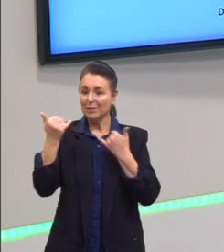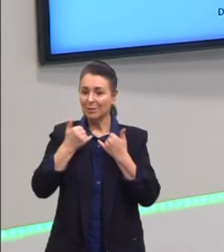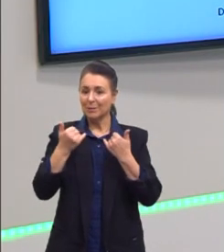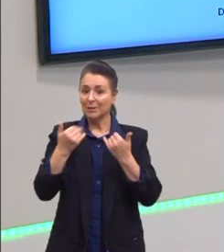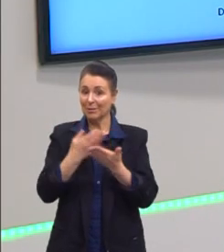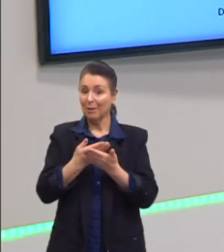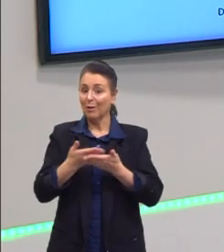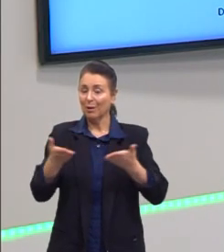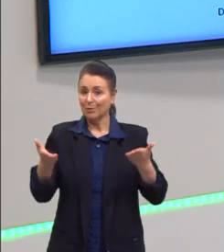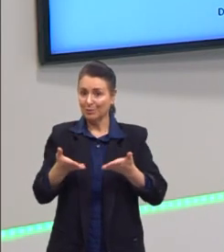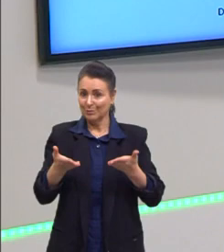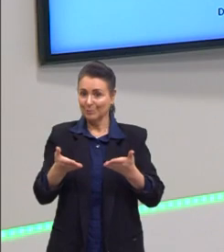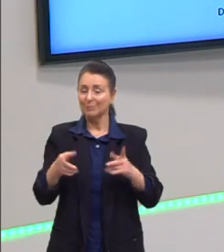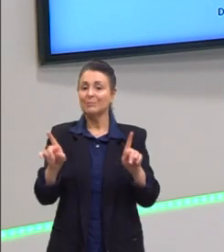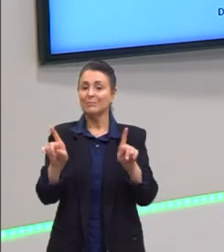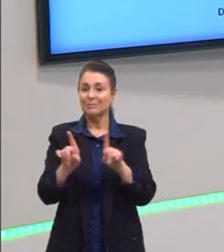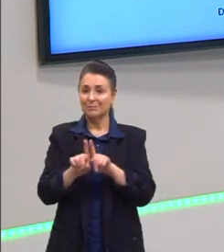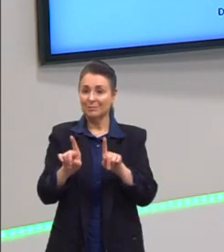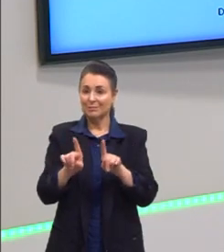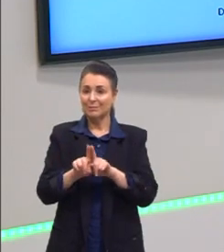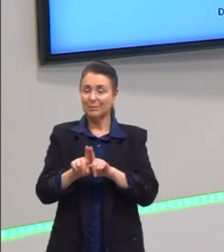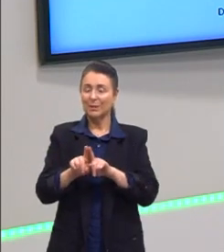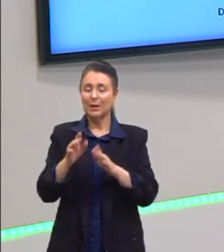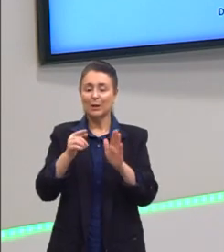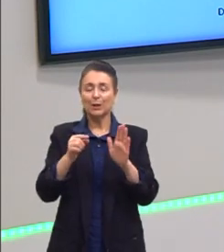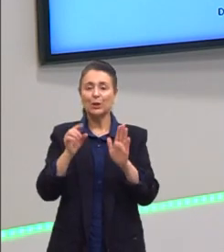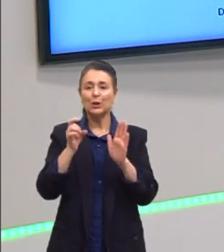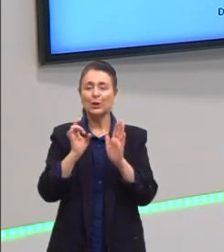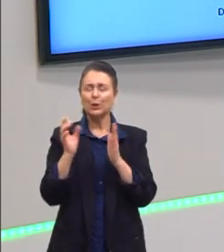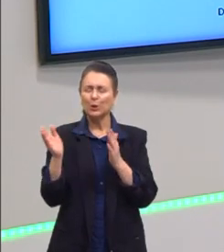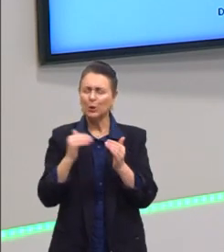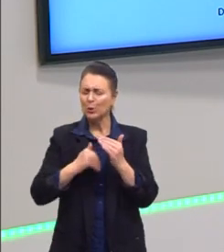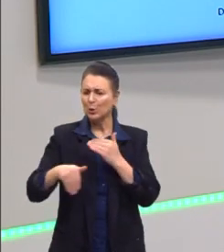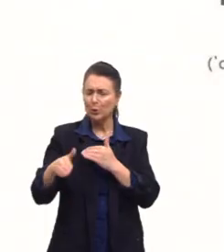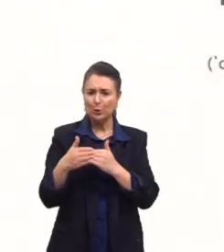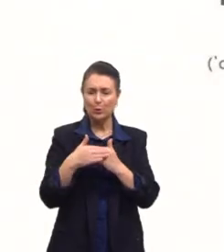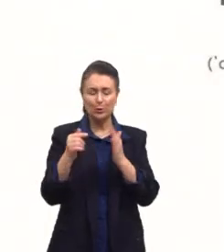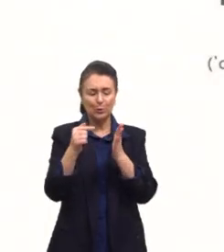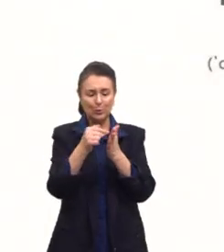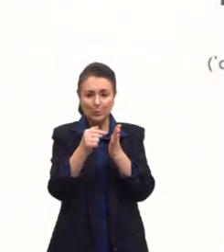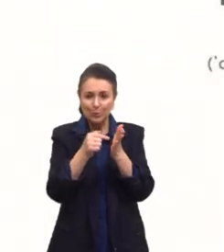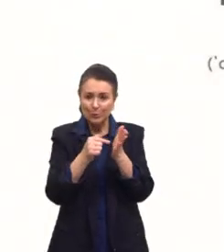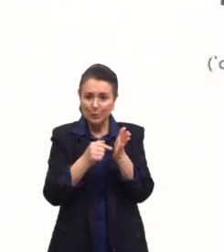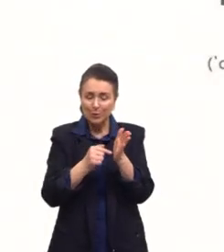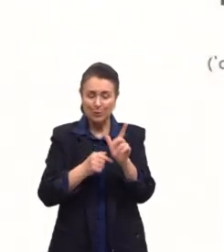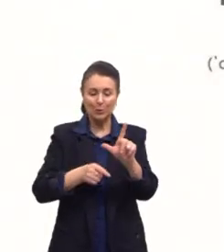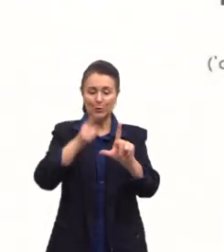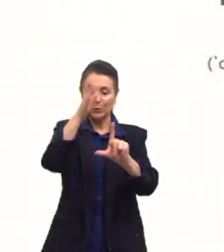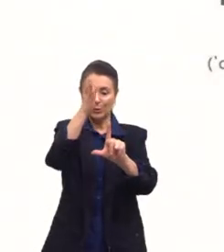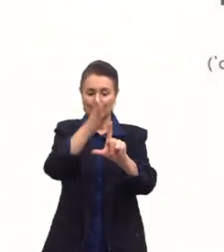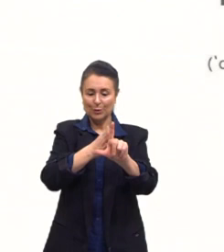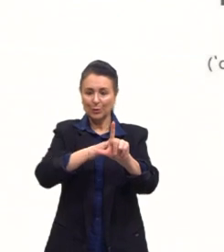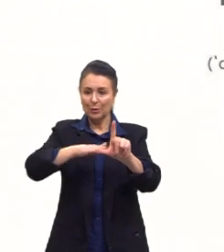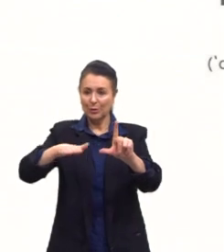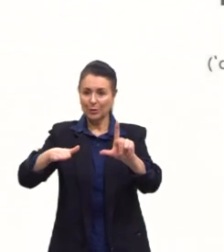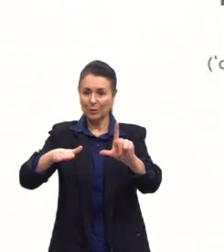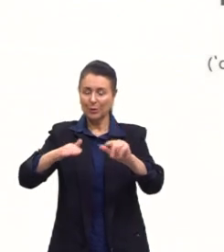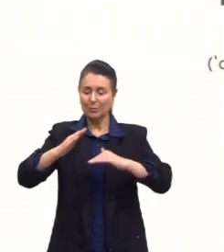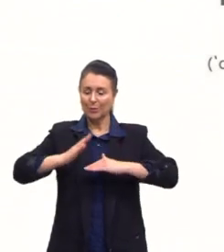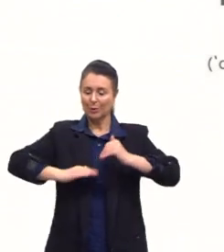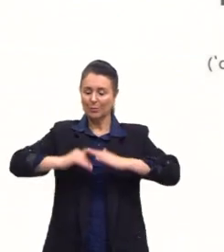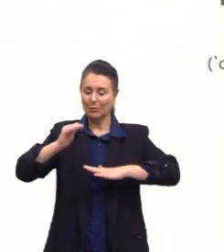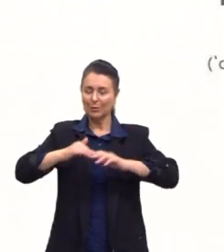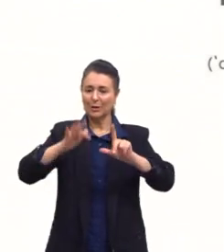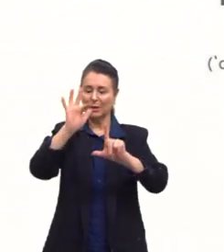hoje. Assim como aqui, todos os pontinhos que a gente marca no plano cartesiano para construir a nossa